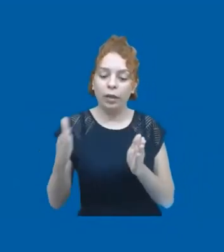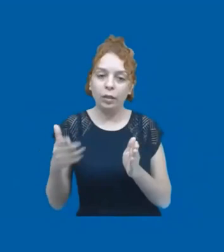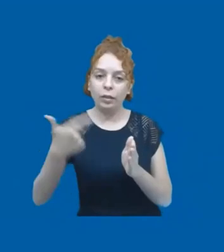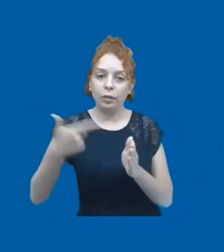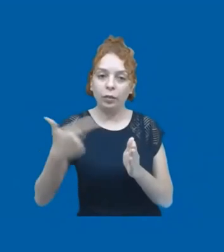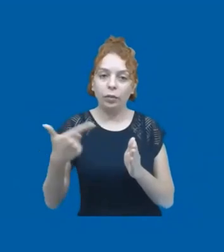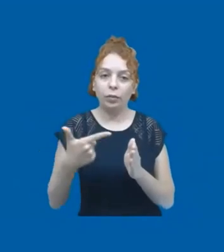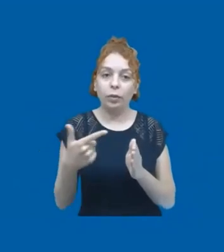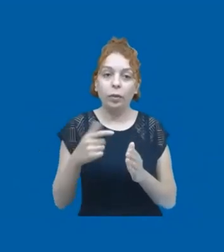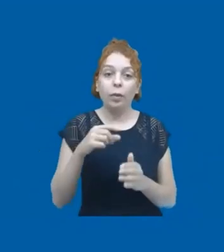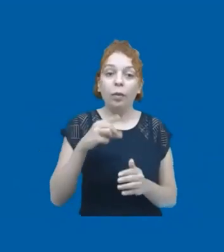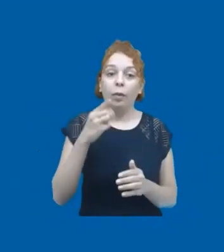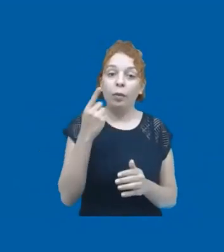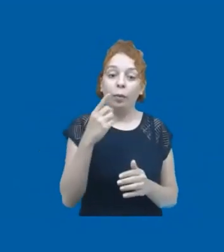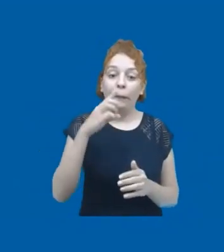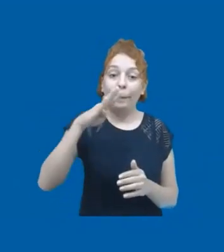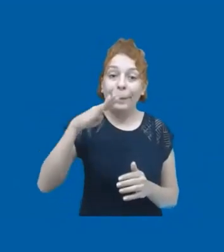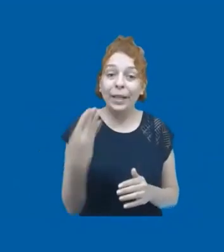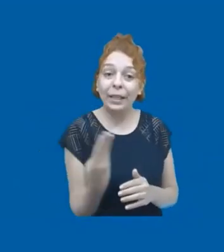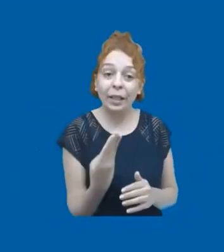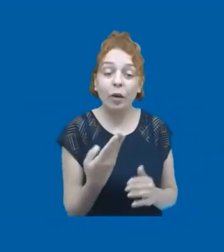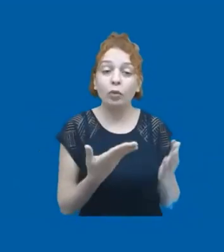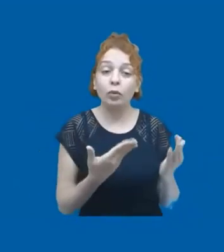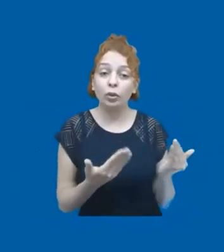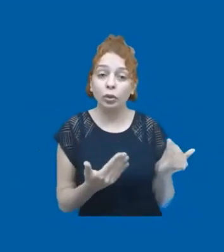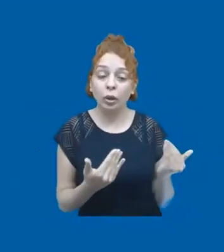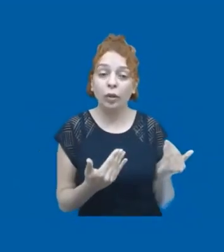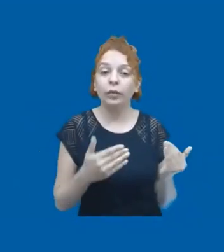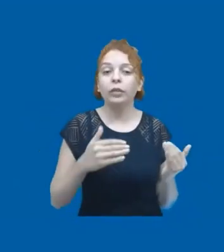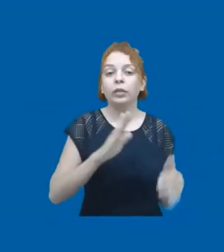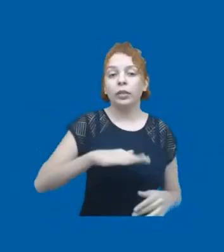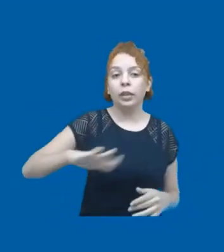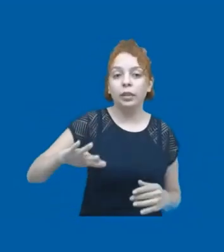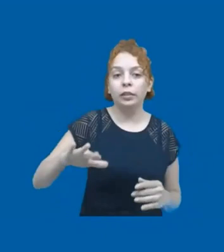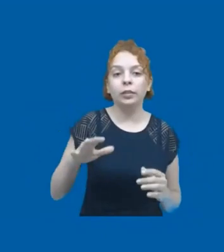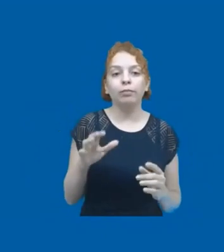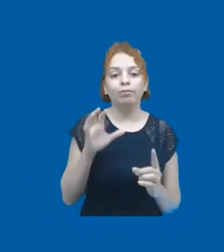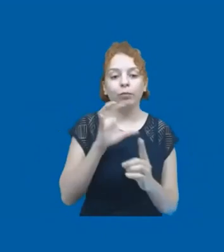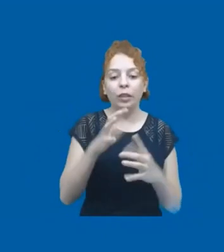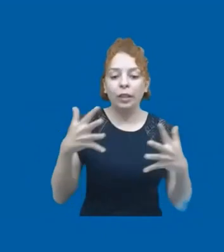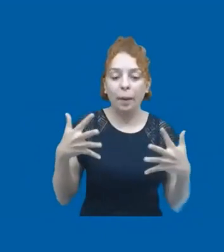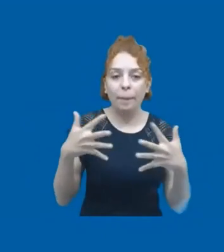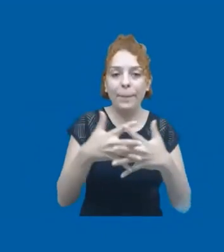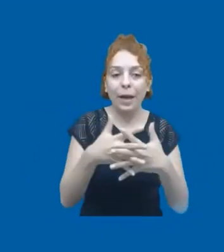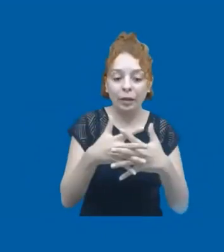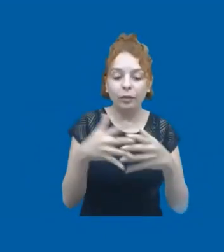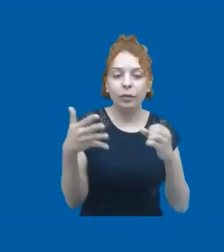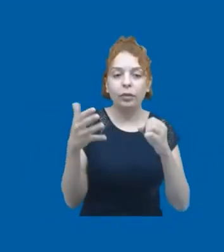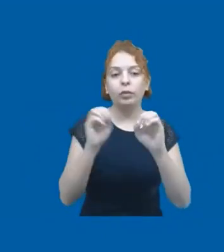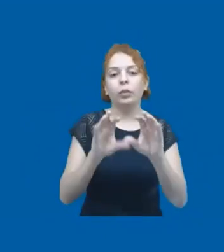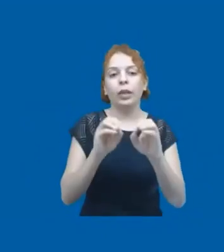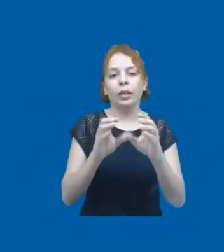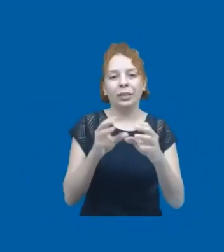de um bilhão e meio de crianças e jovens que tiveram o seu acesso à educação, esse direito tão fundamental,